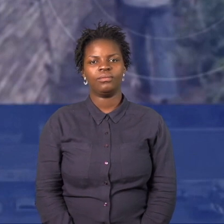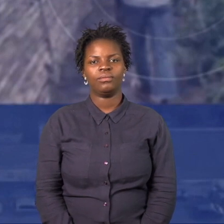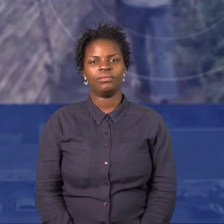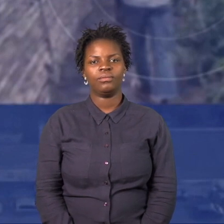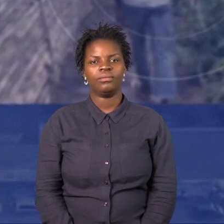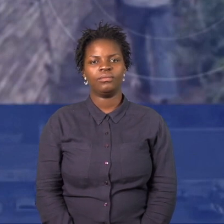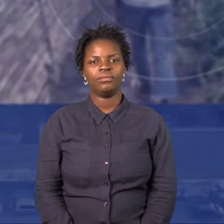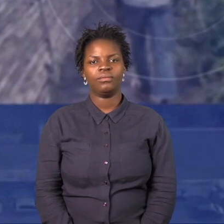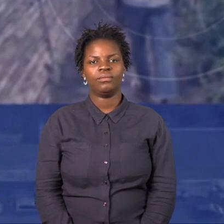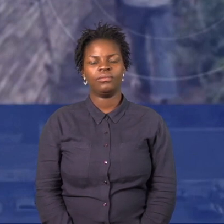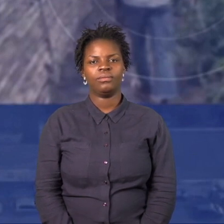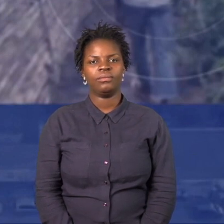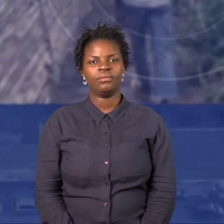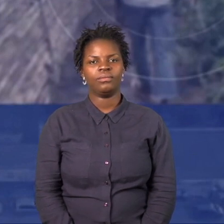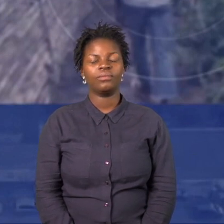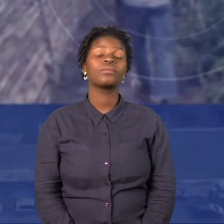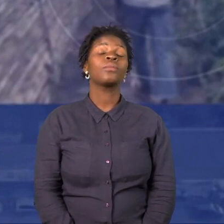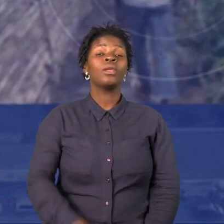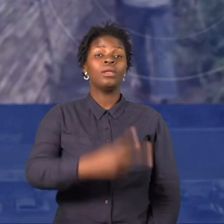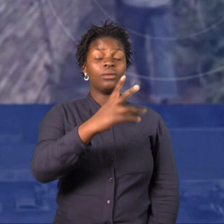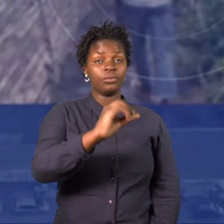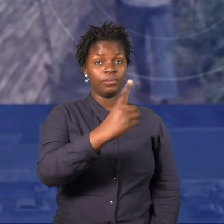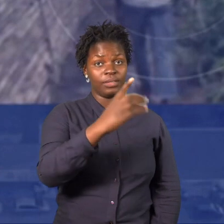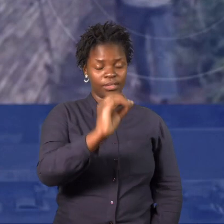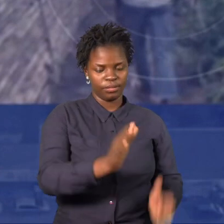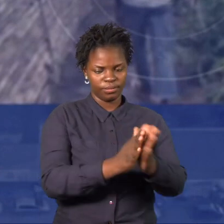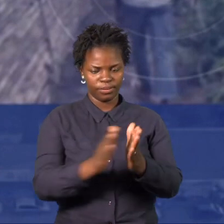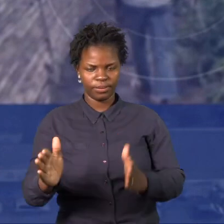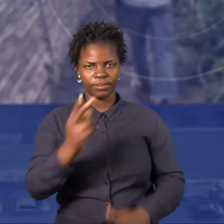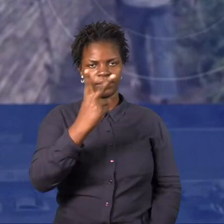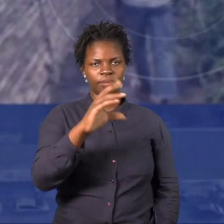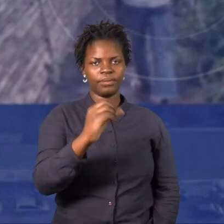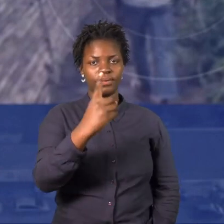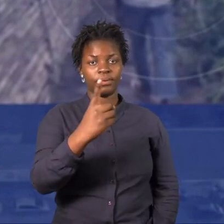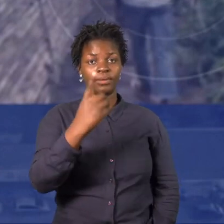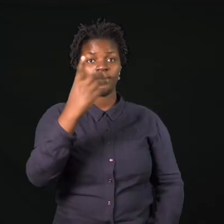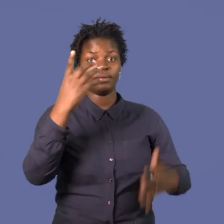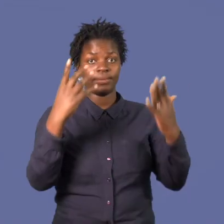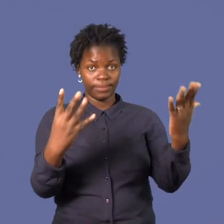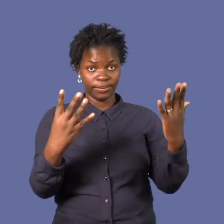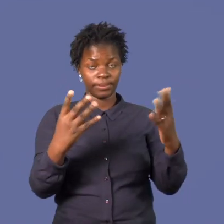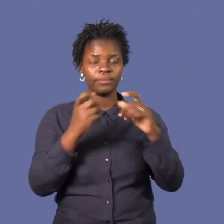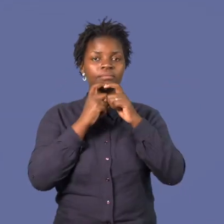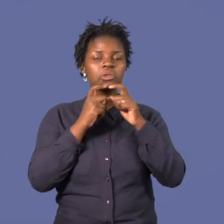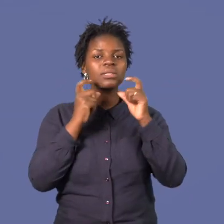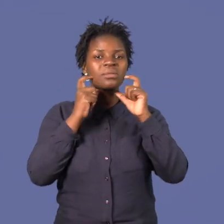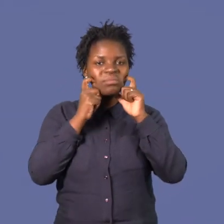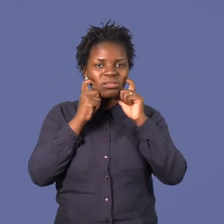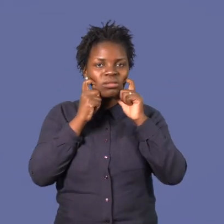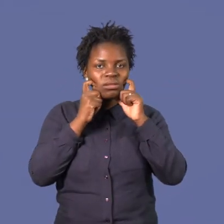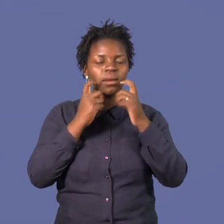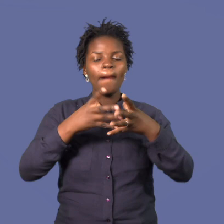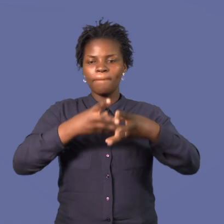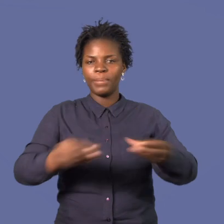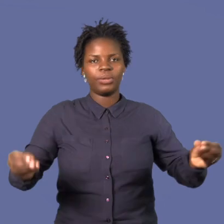devido a benefícios fiscais concedidos em megaprojetos. Acompanhe esta matéria. Os benefícios fiscais